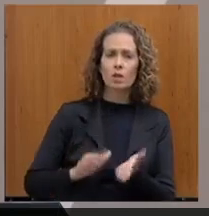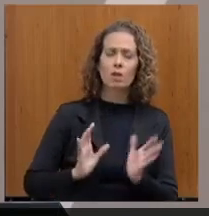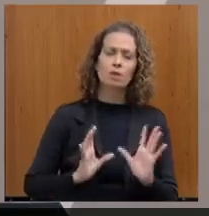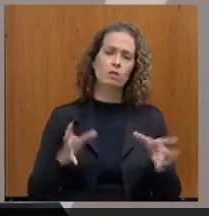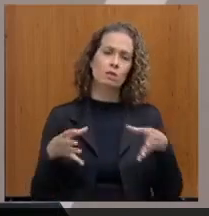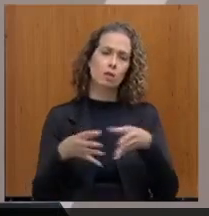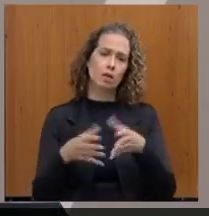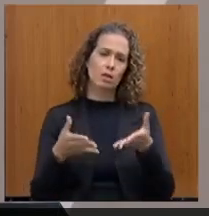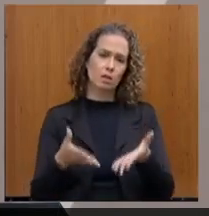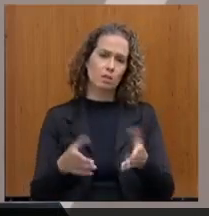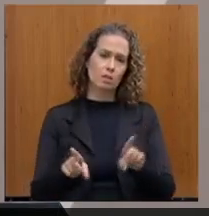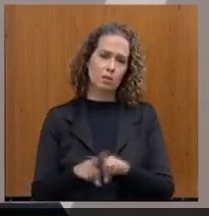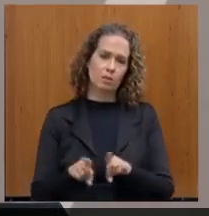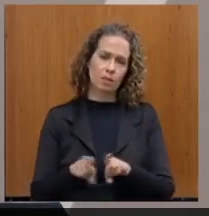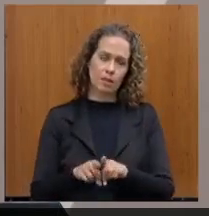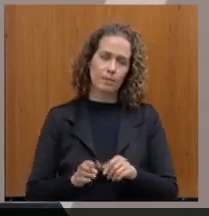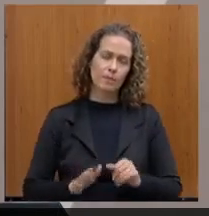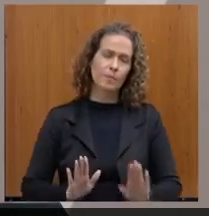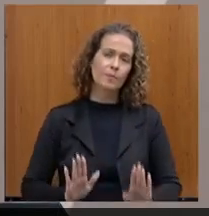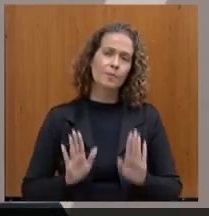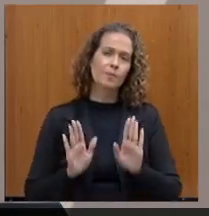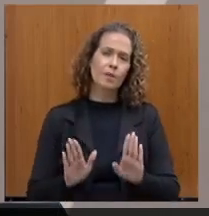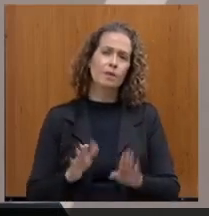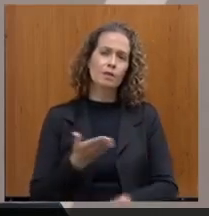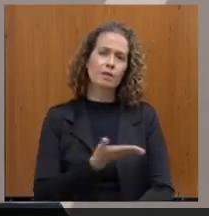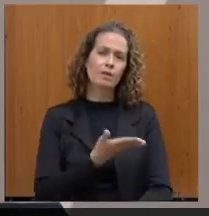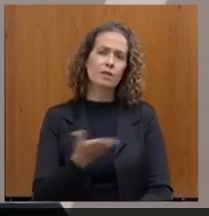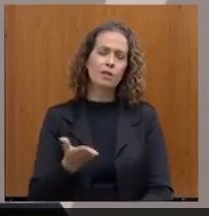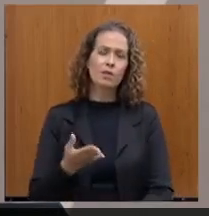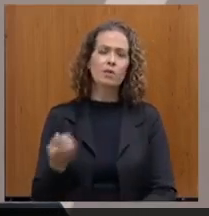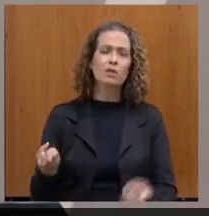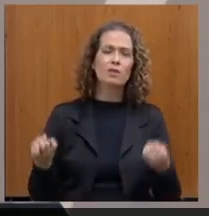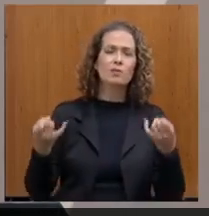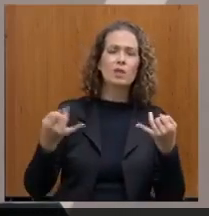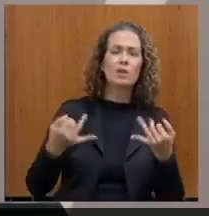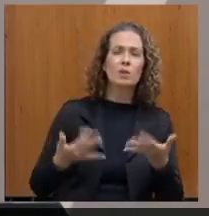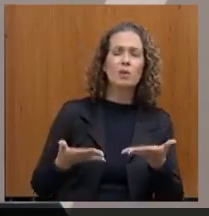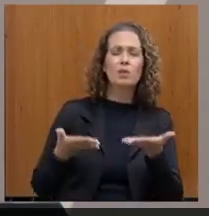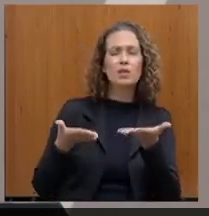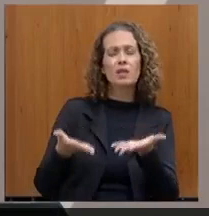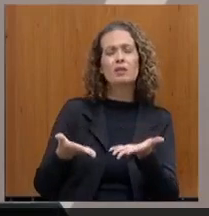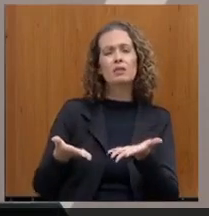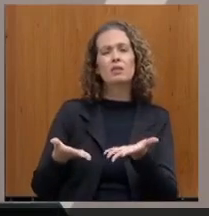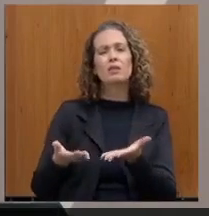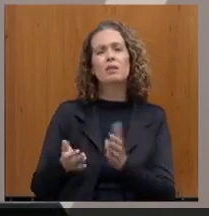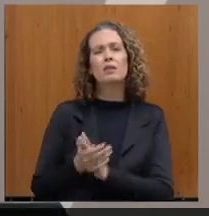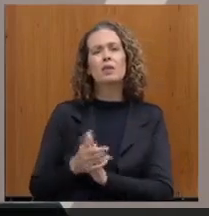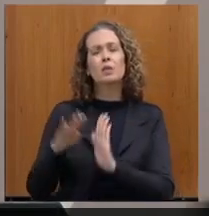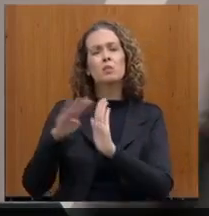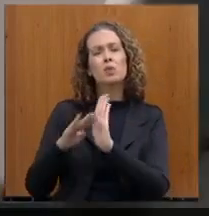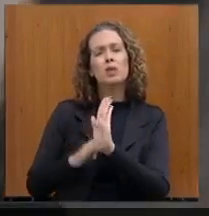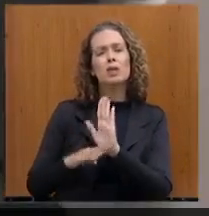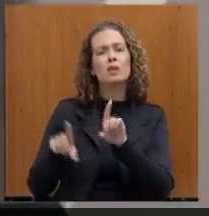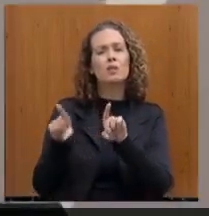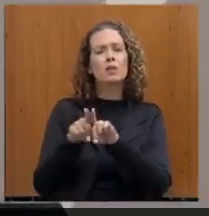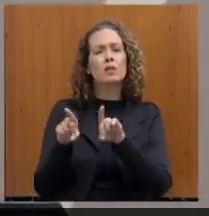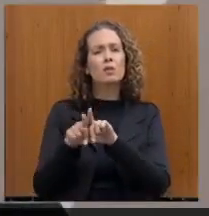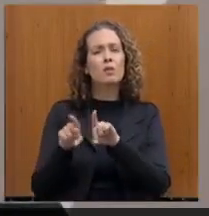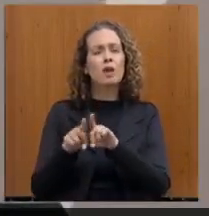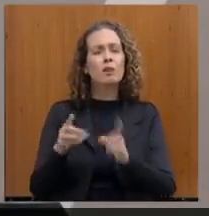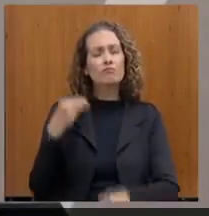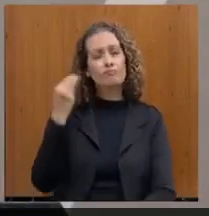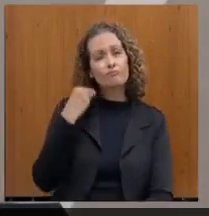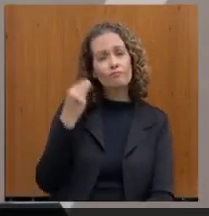cá. Mas o falou do CONFACS, que também cria todos os incentivos, passa pelo CONFACS.